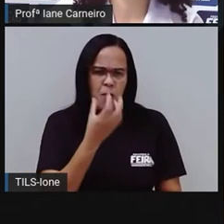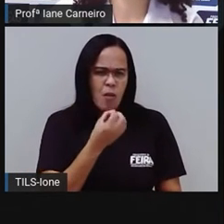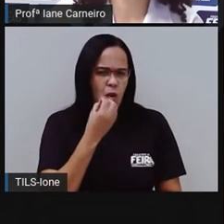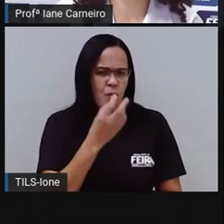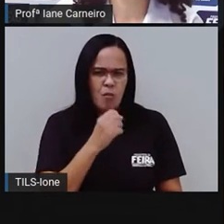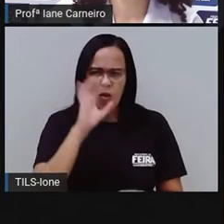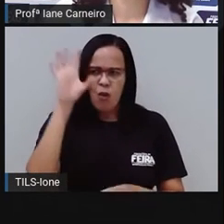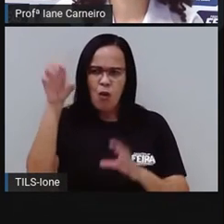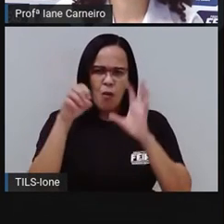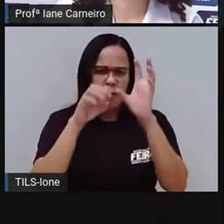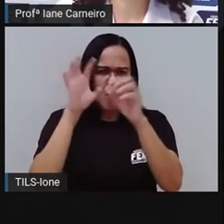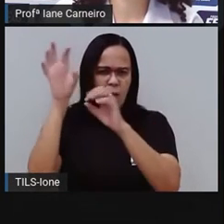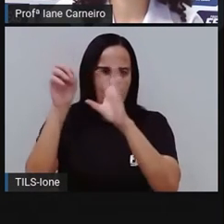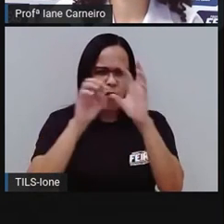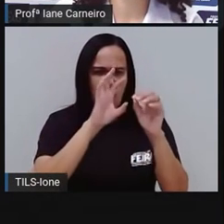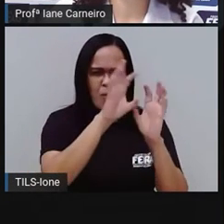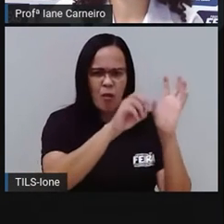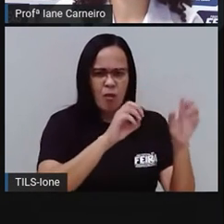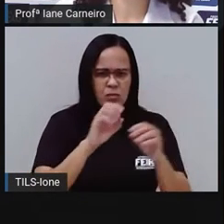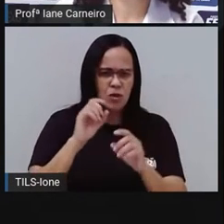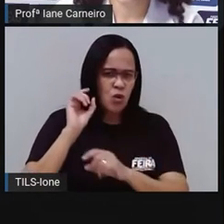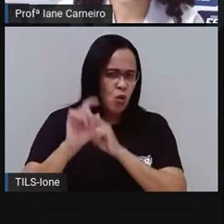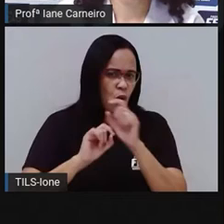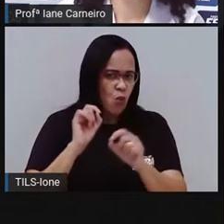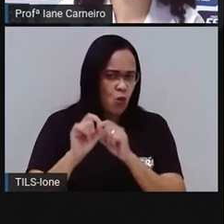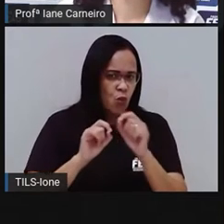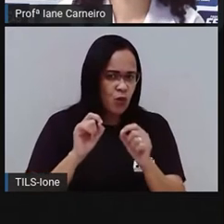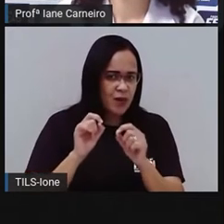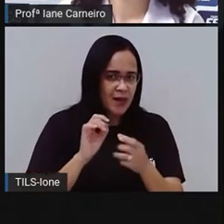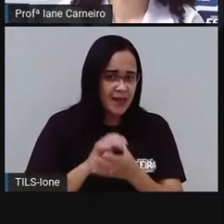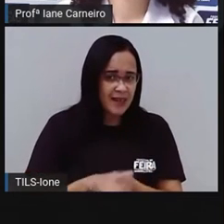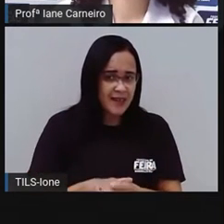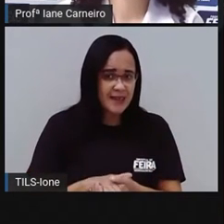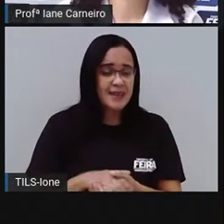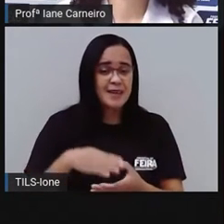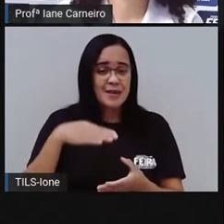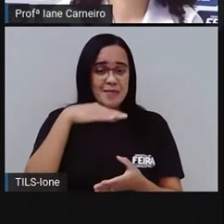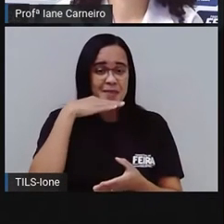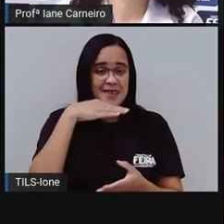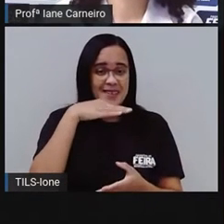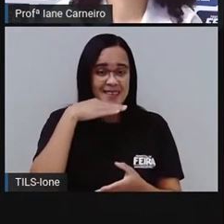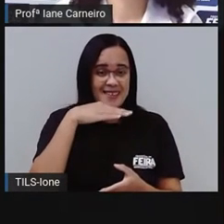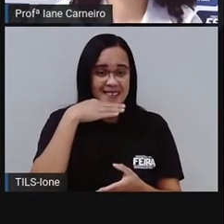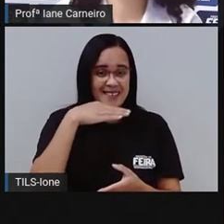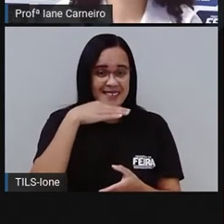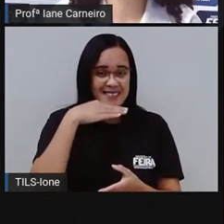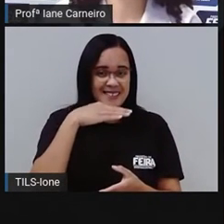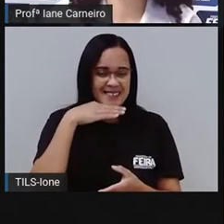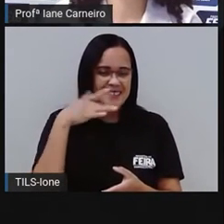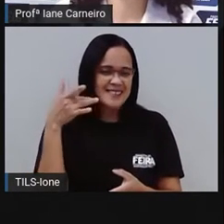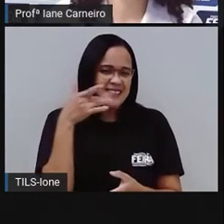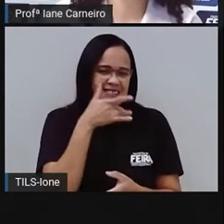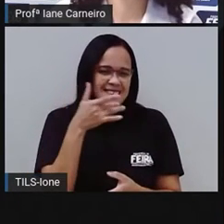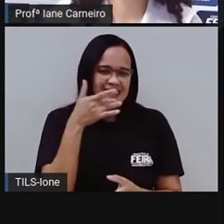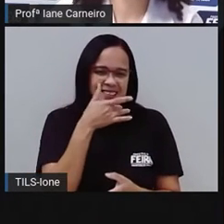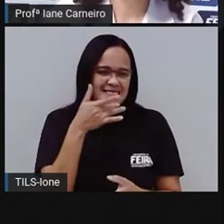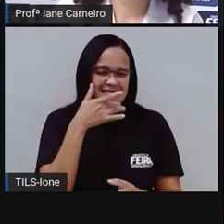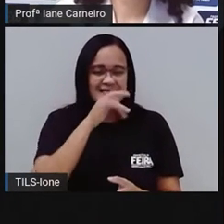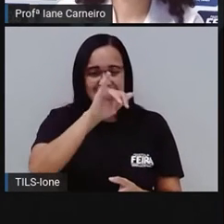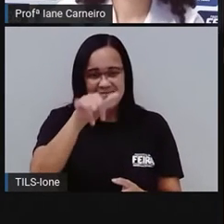colher... O é que a gente colhe? A... Manga. Uma delícia, né? manga.